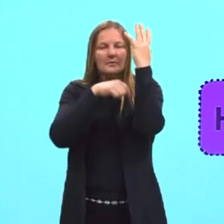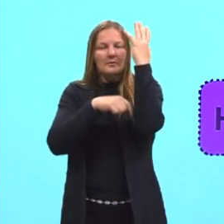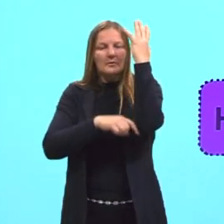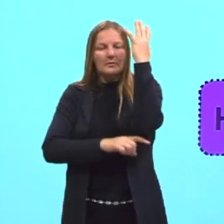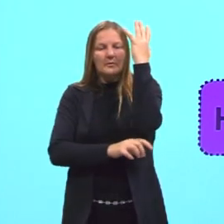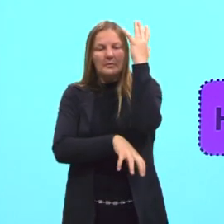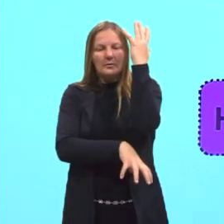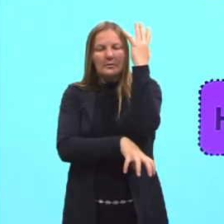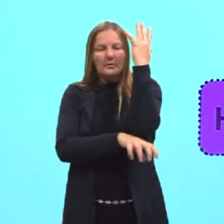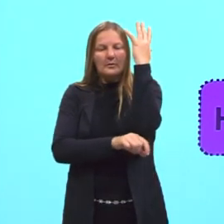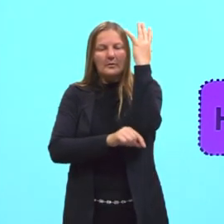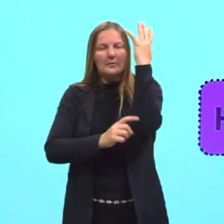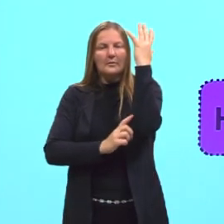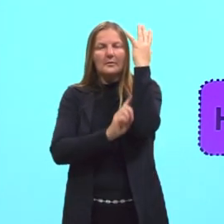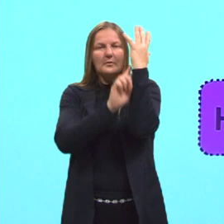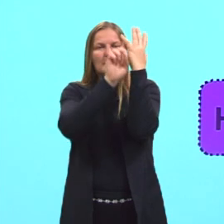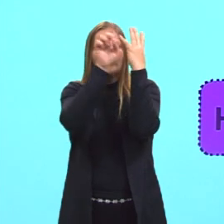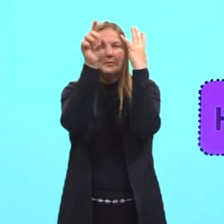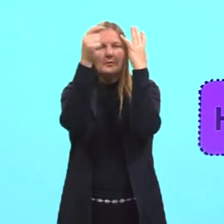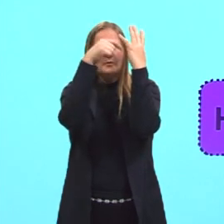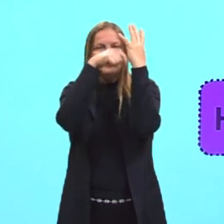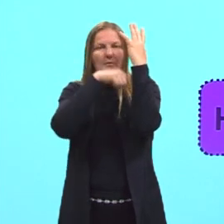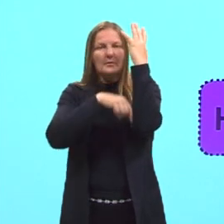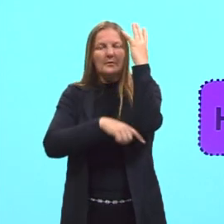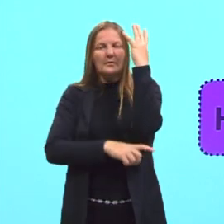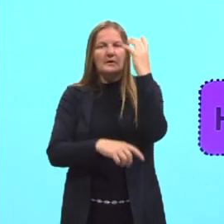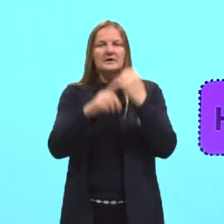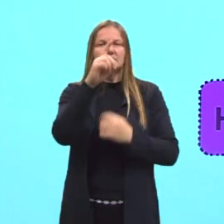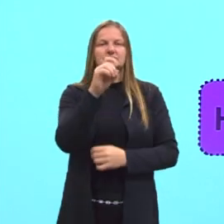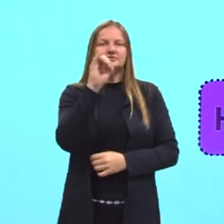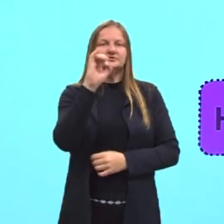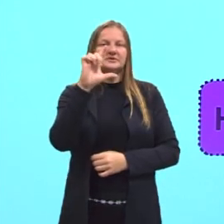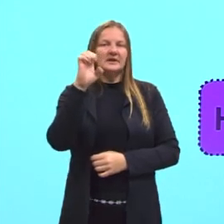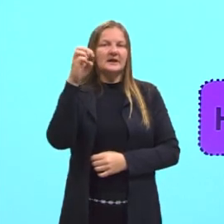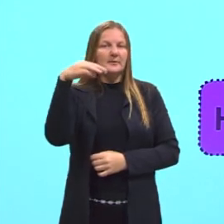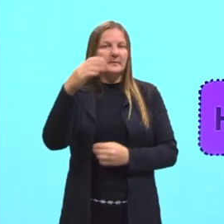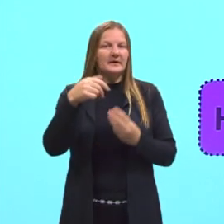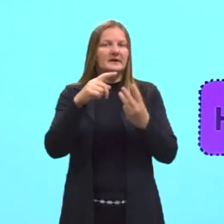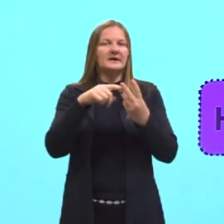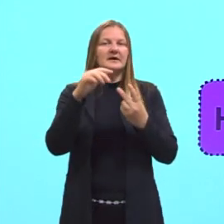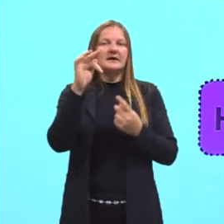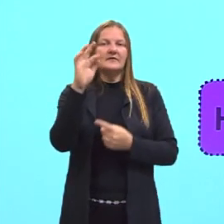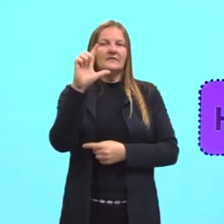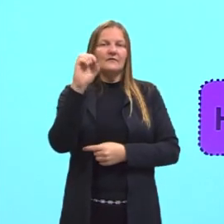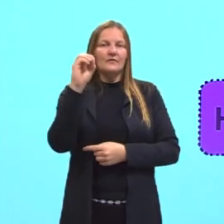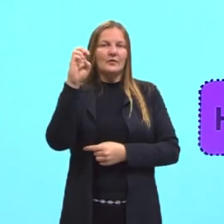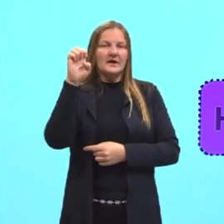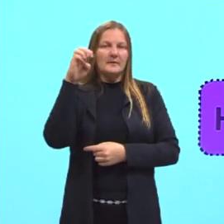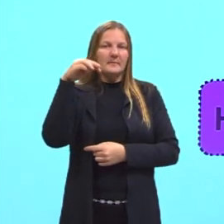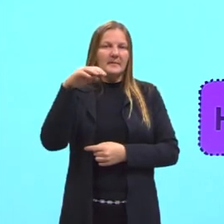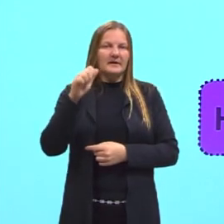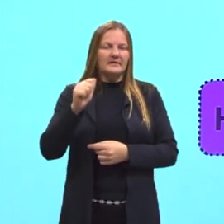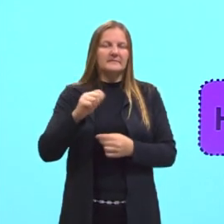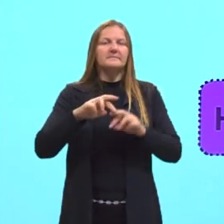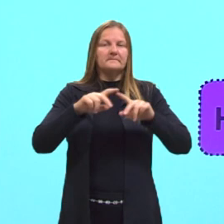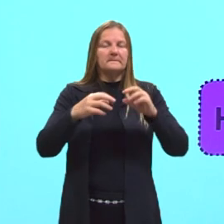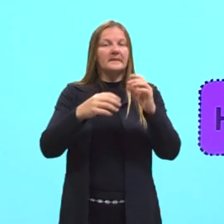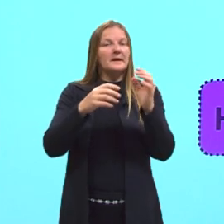Então, o procâmbio que vai originar o chilema e floema. Já o meristema fundamental,